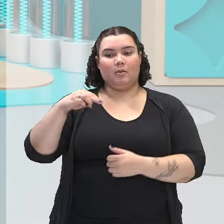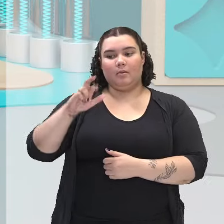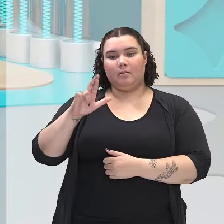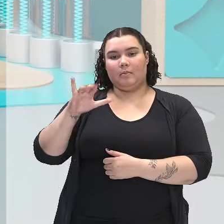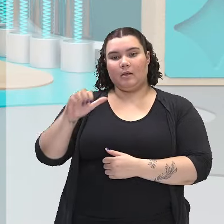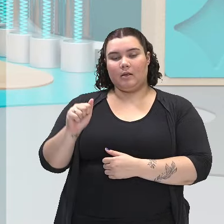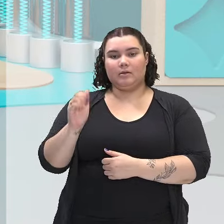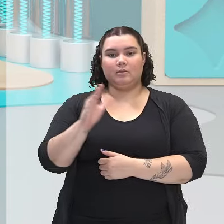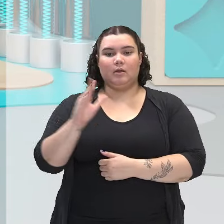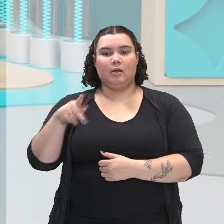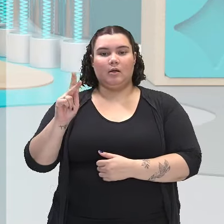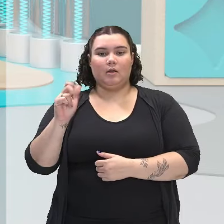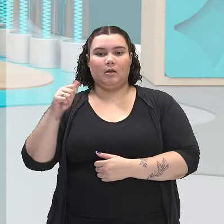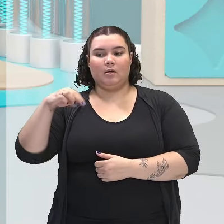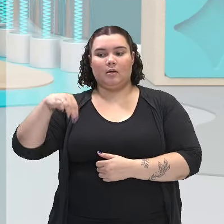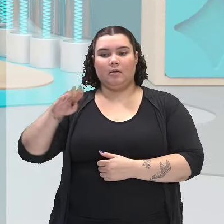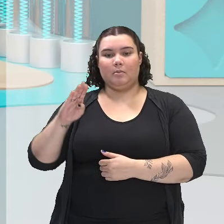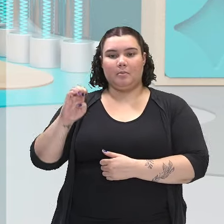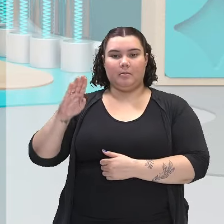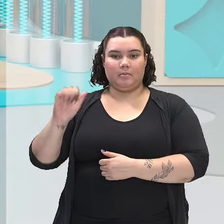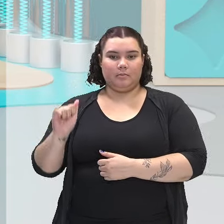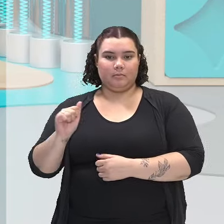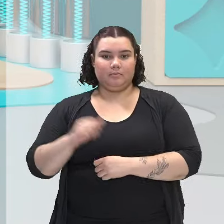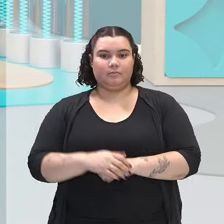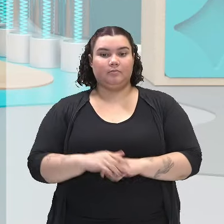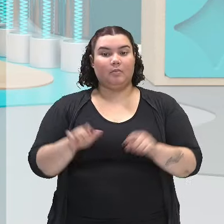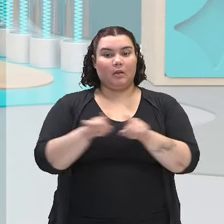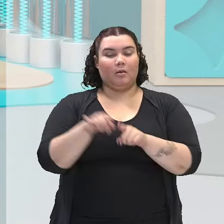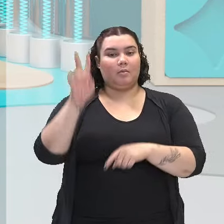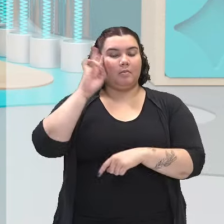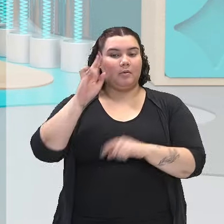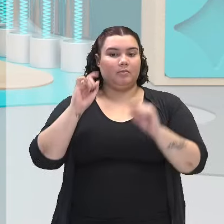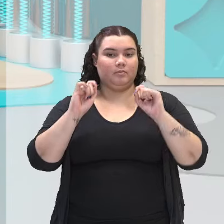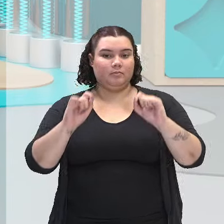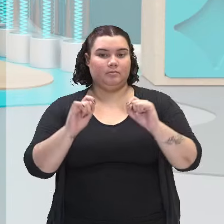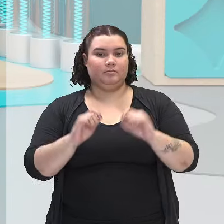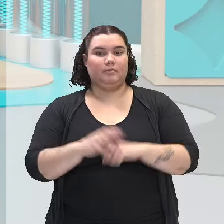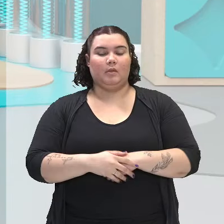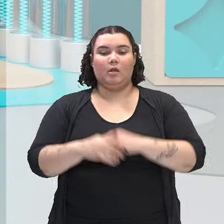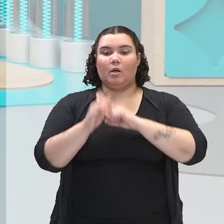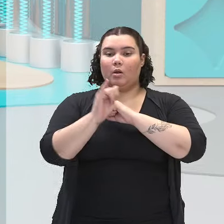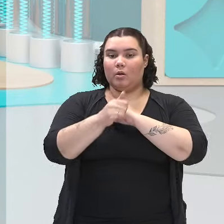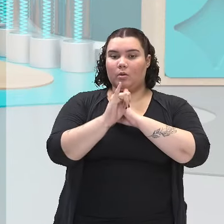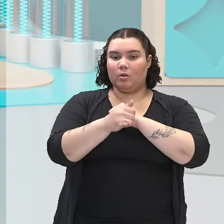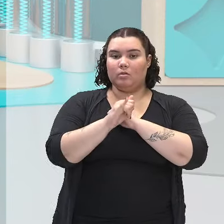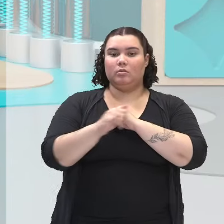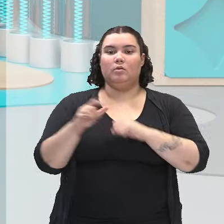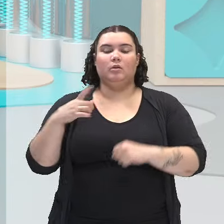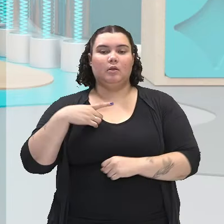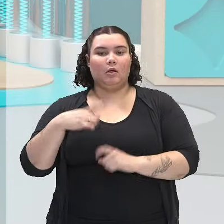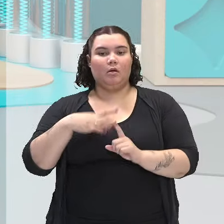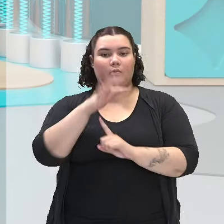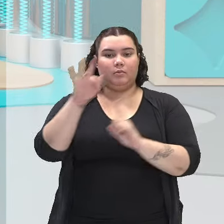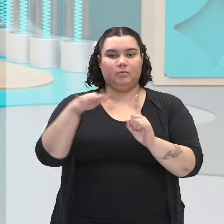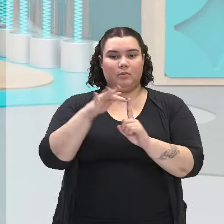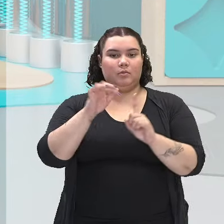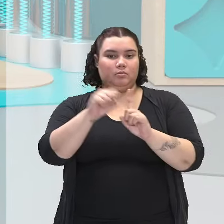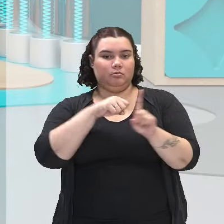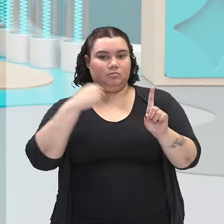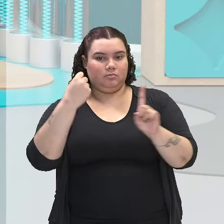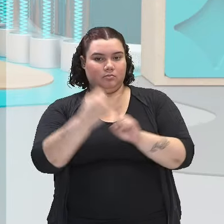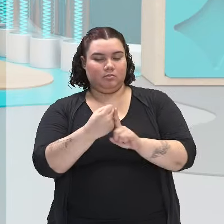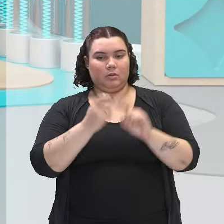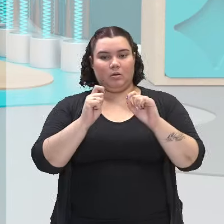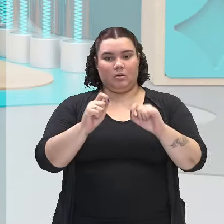E também lembrando que as crônicas, elas têm uma função social